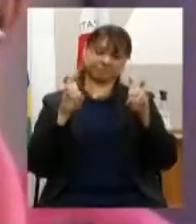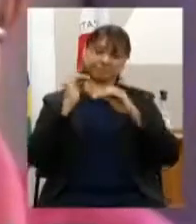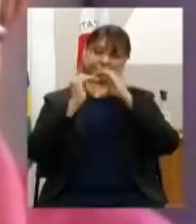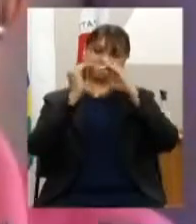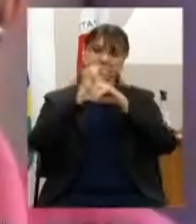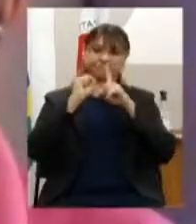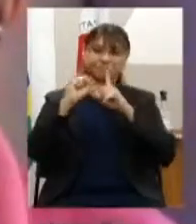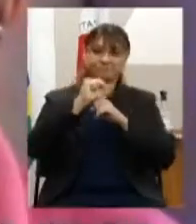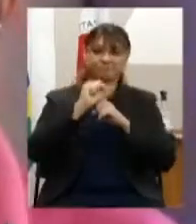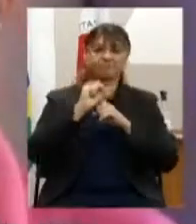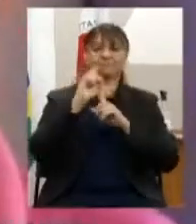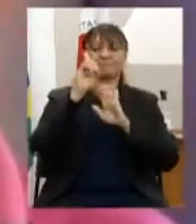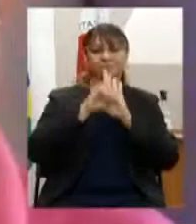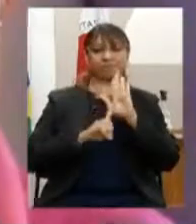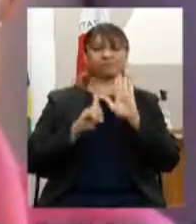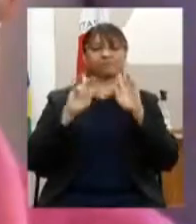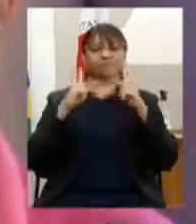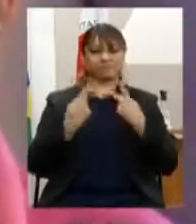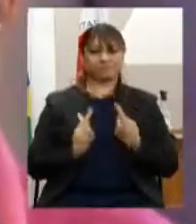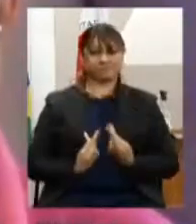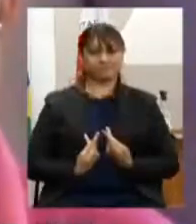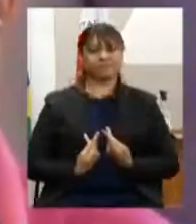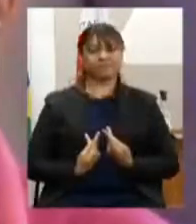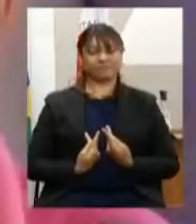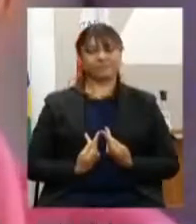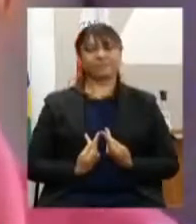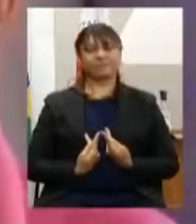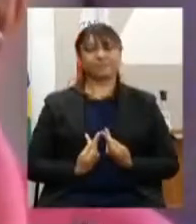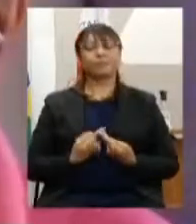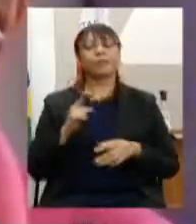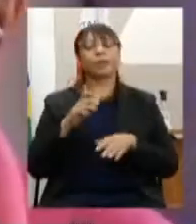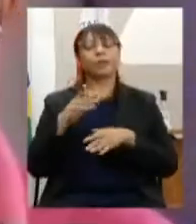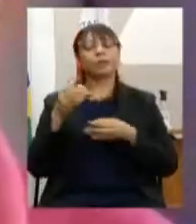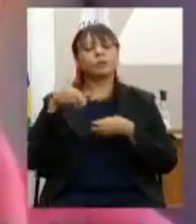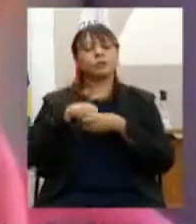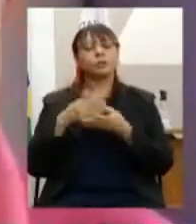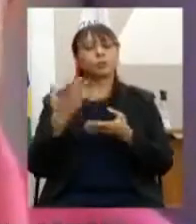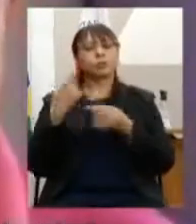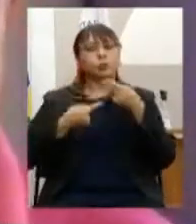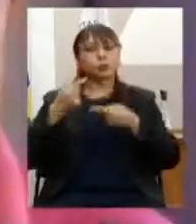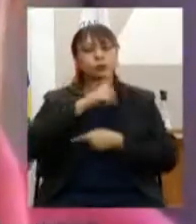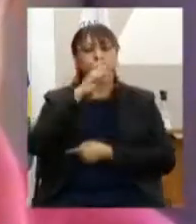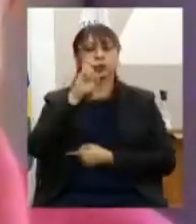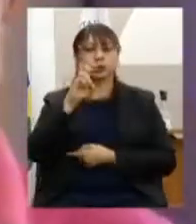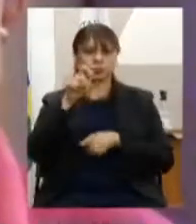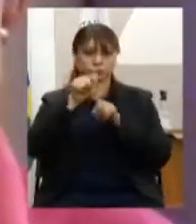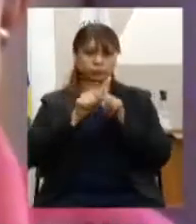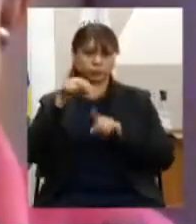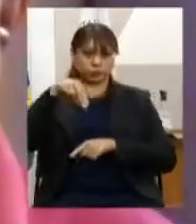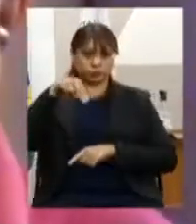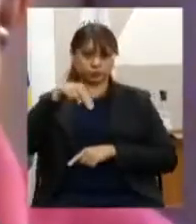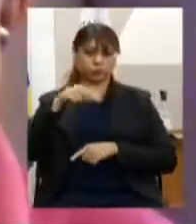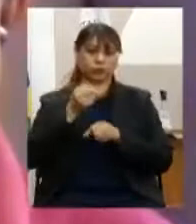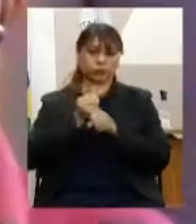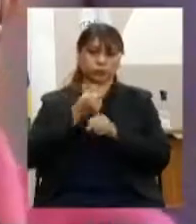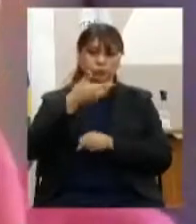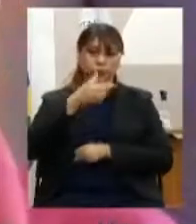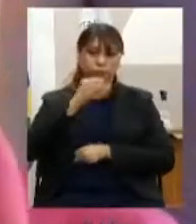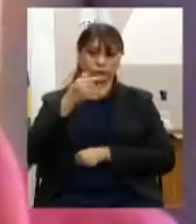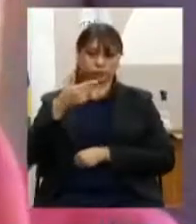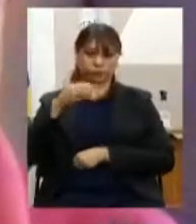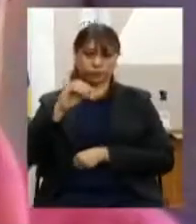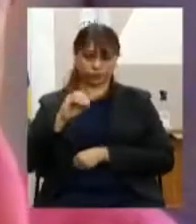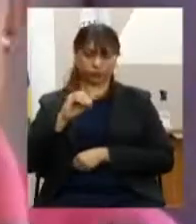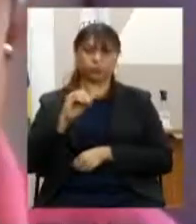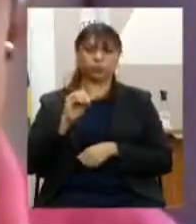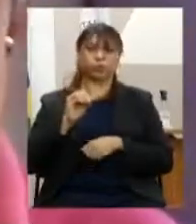tema Desenvolvimento Social 2, Direitos Humanos, foi debatido no dia 5 de novembro de 2020, em